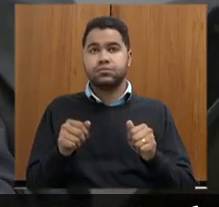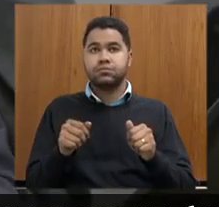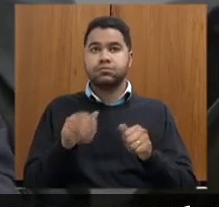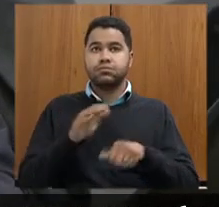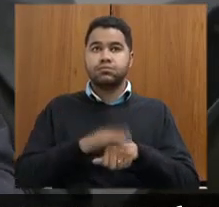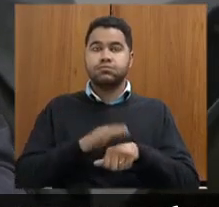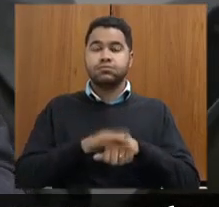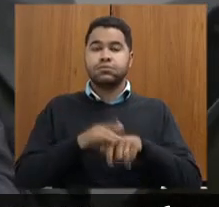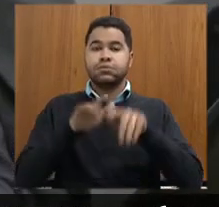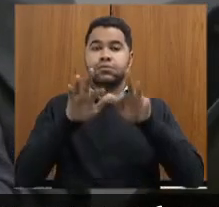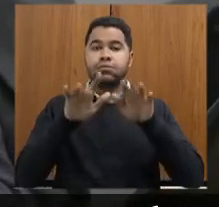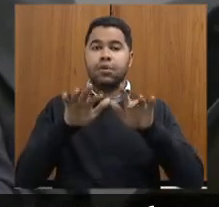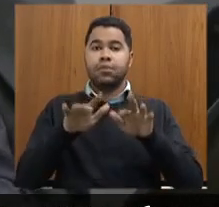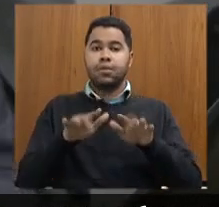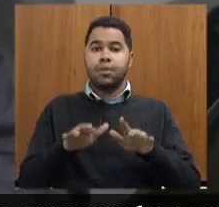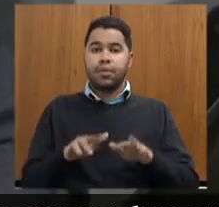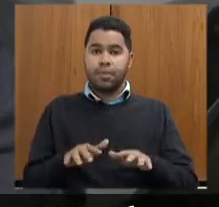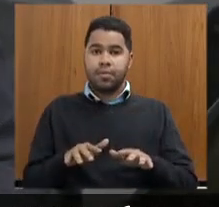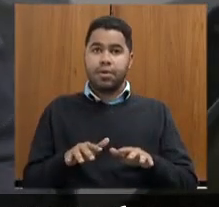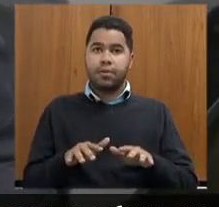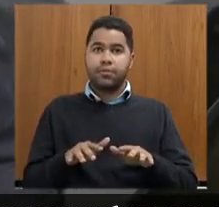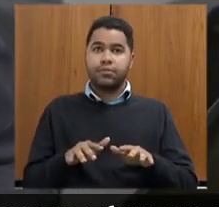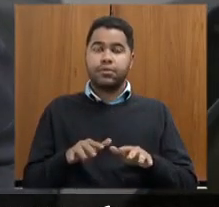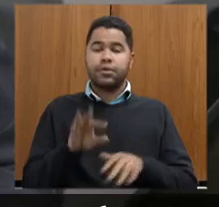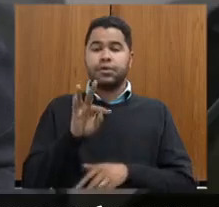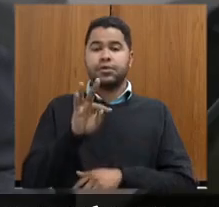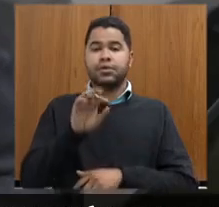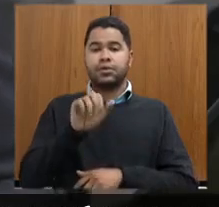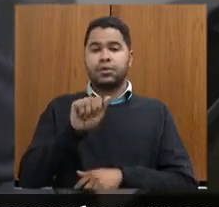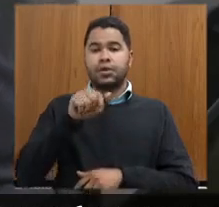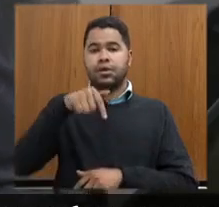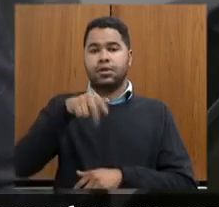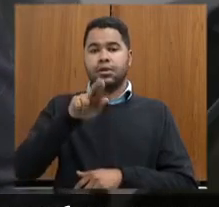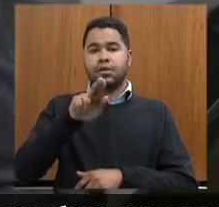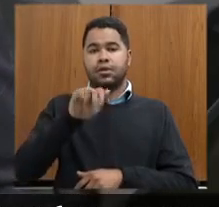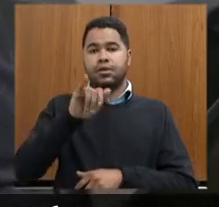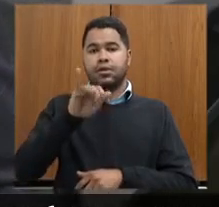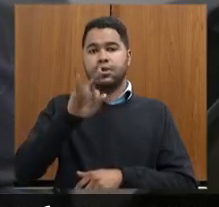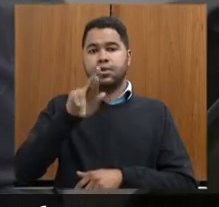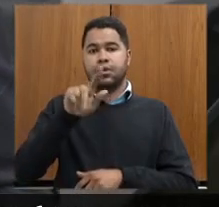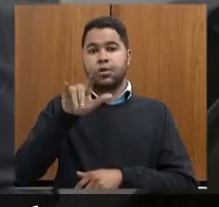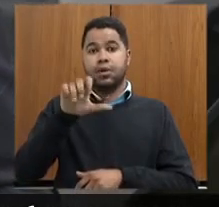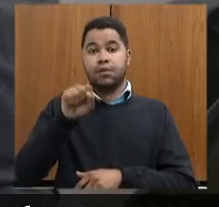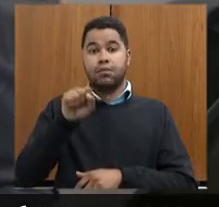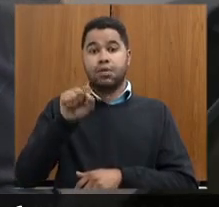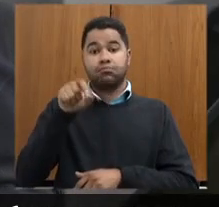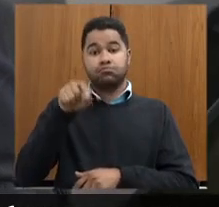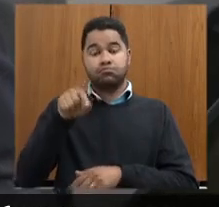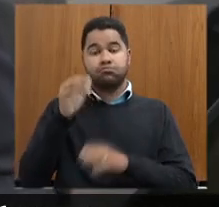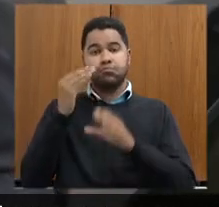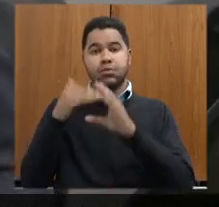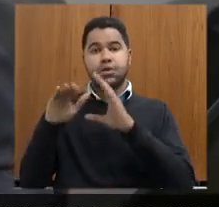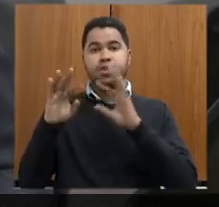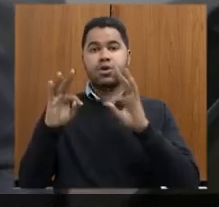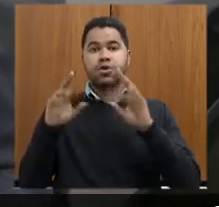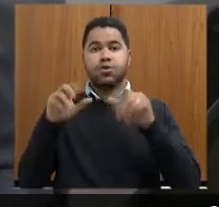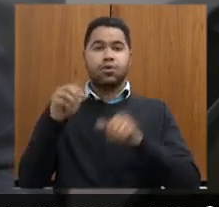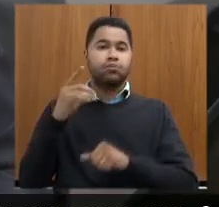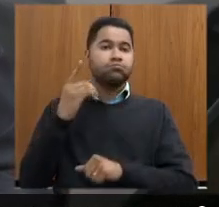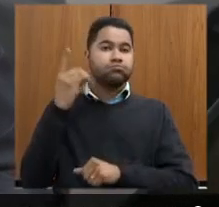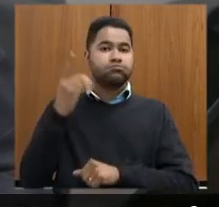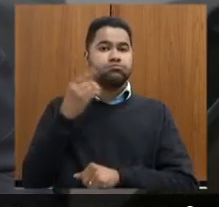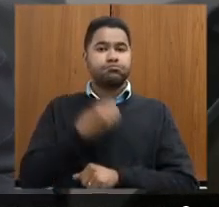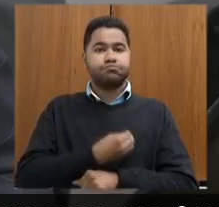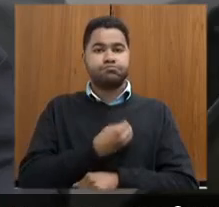transcrita em notas taquigráficas e que essas notas taquigráficas sejam enviadas para todos os parlamentares que participaram